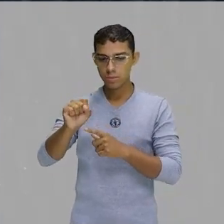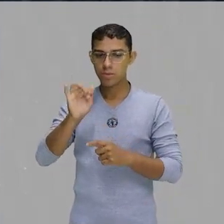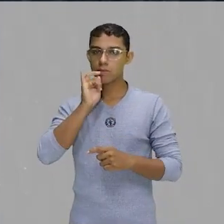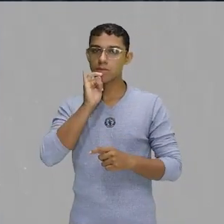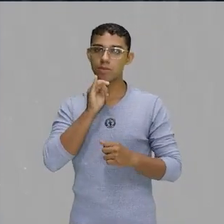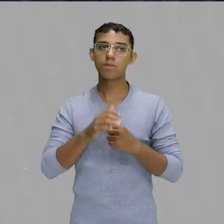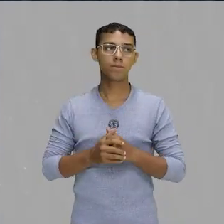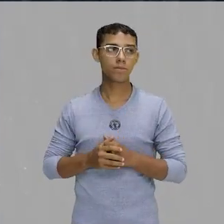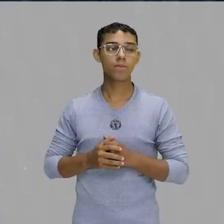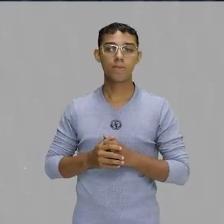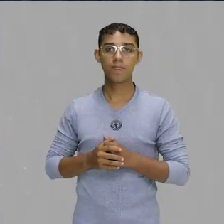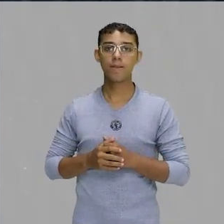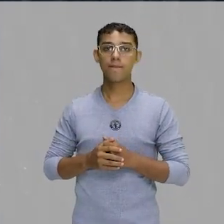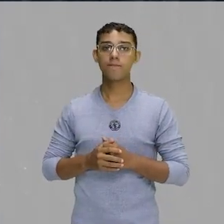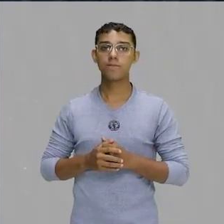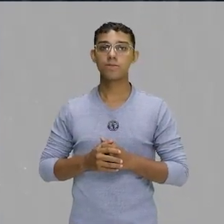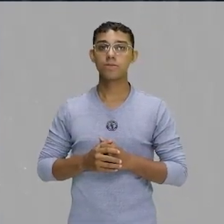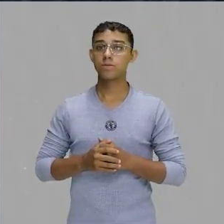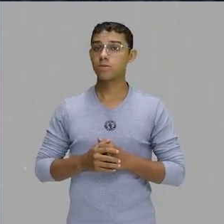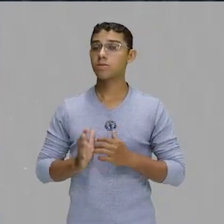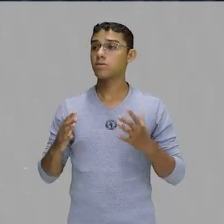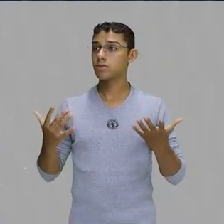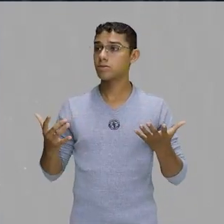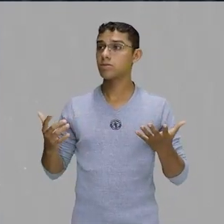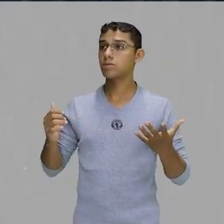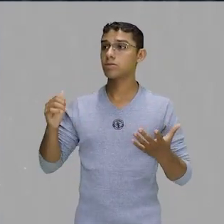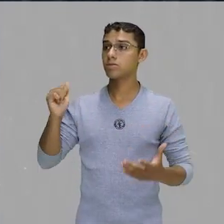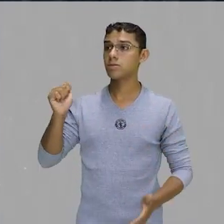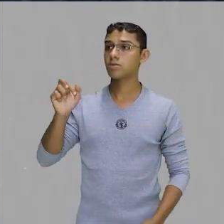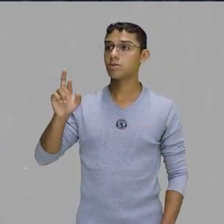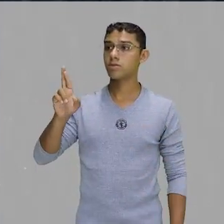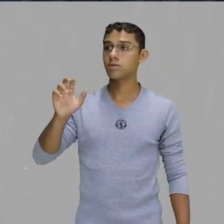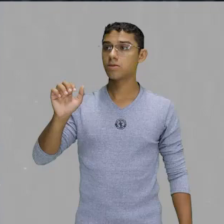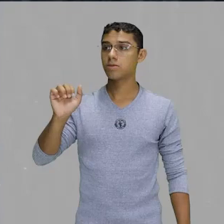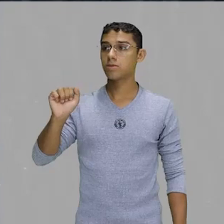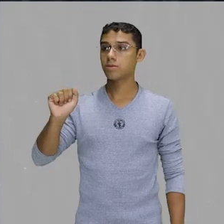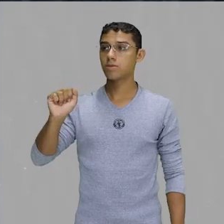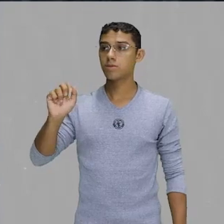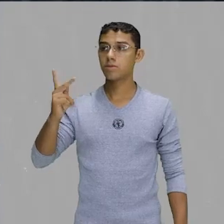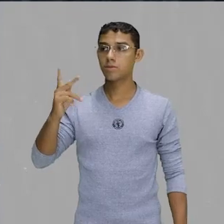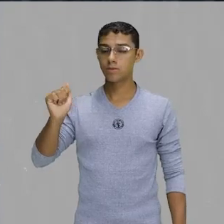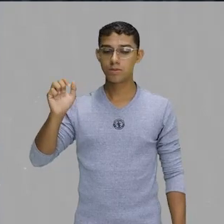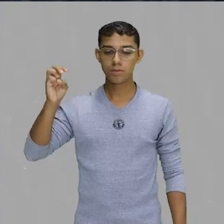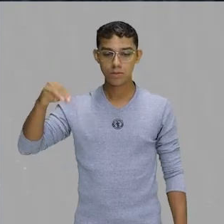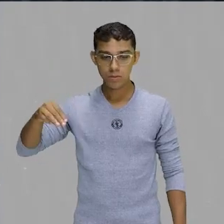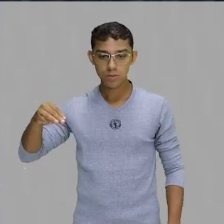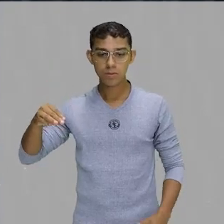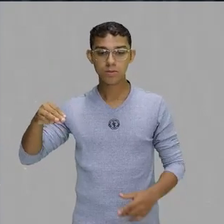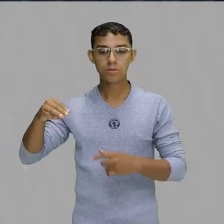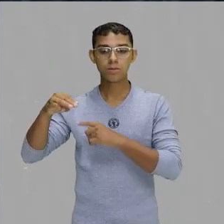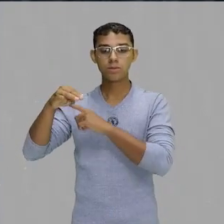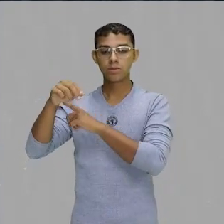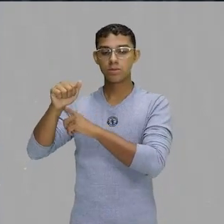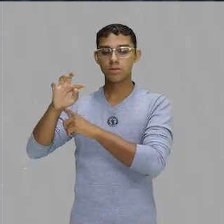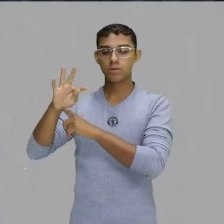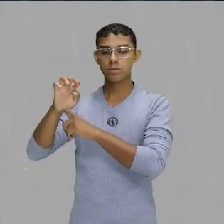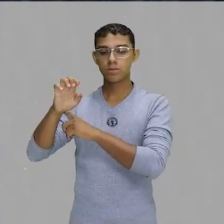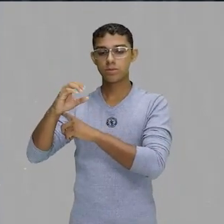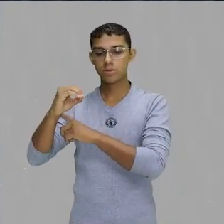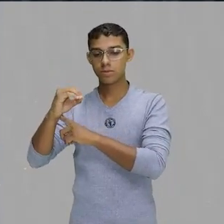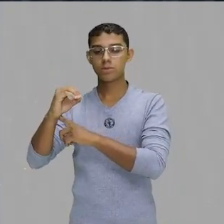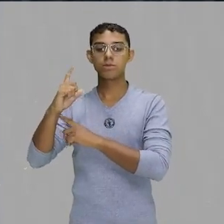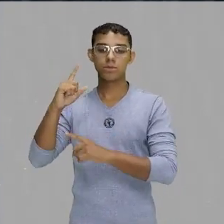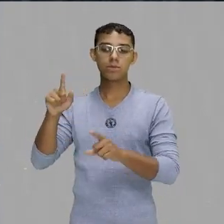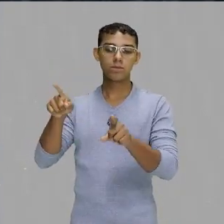Omar Montes, E Abraham Mateu e Rosalia. A Rosalia também tem muitos hits que estão na